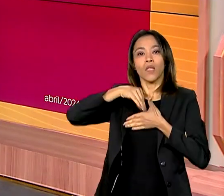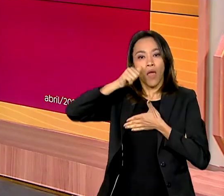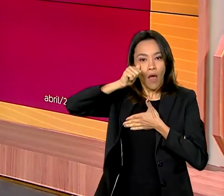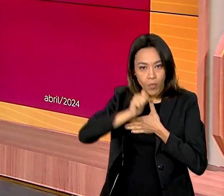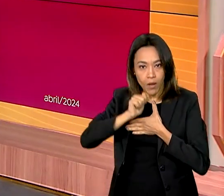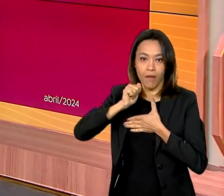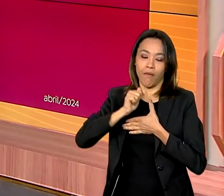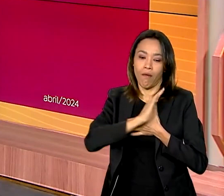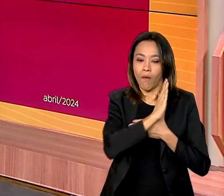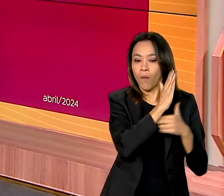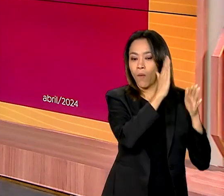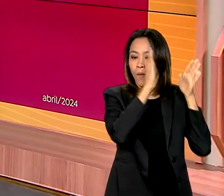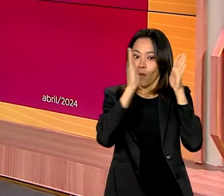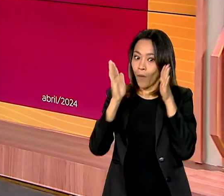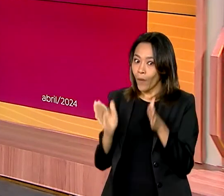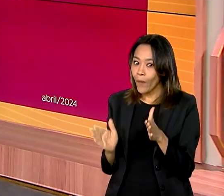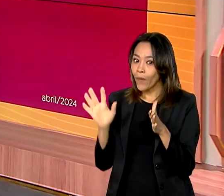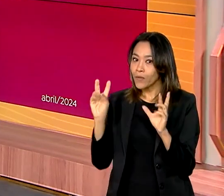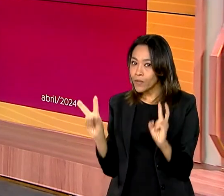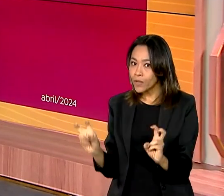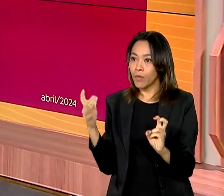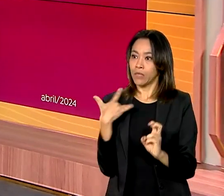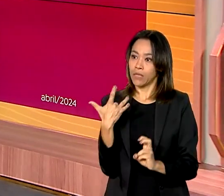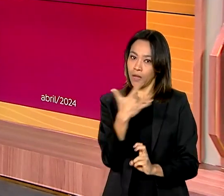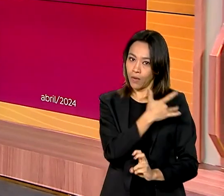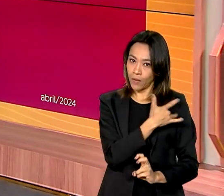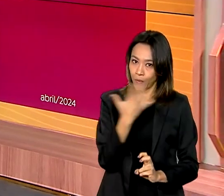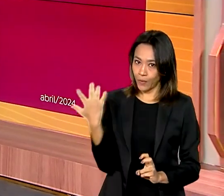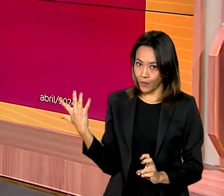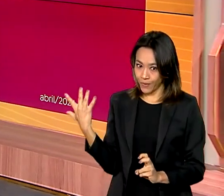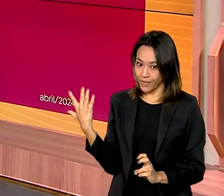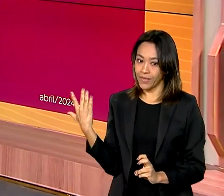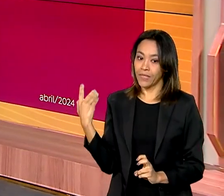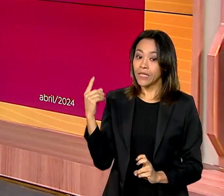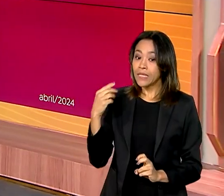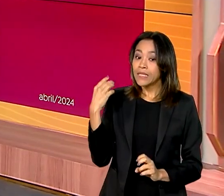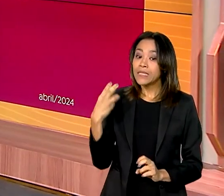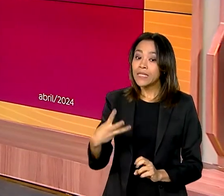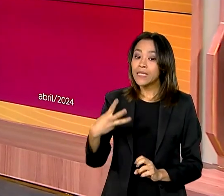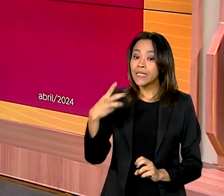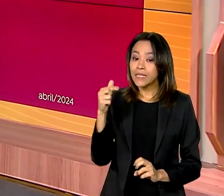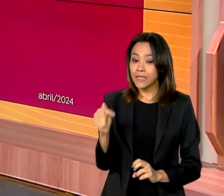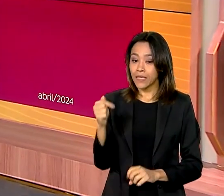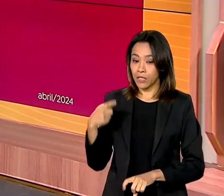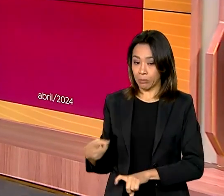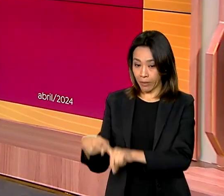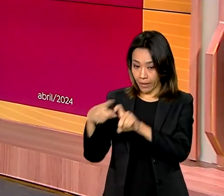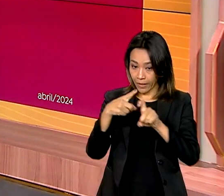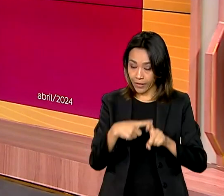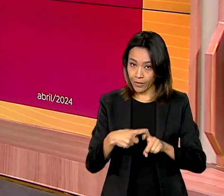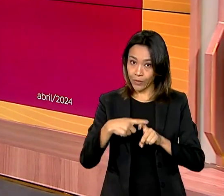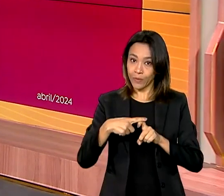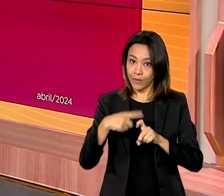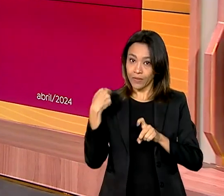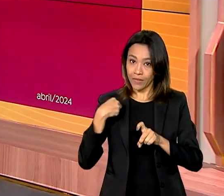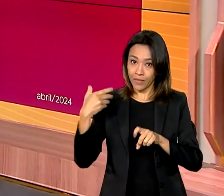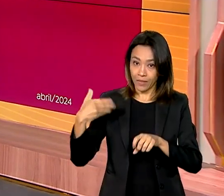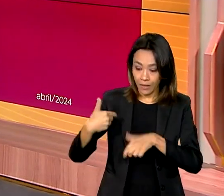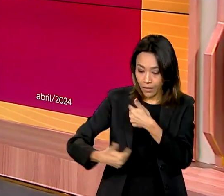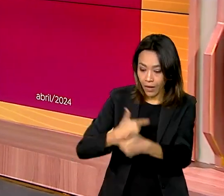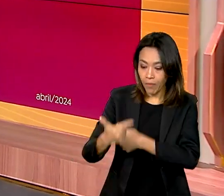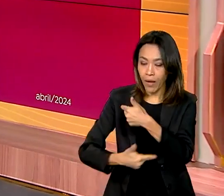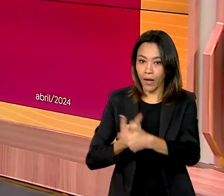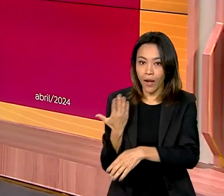reforço na saúde dos baianos, programa Mais Médicos. São 37 médicos neste programa atuando na região.